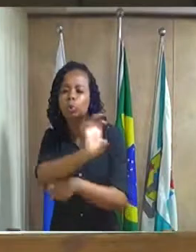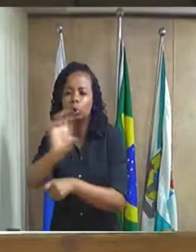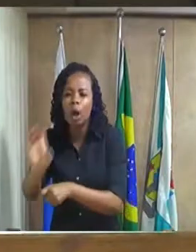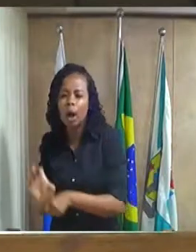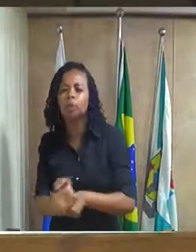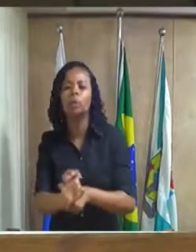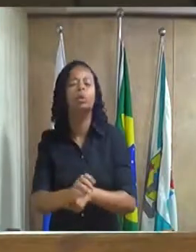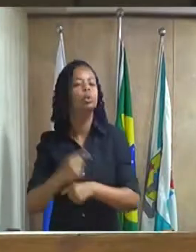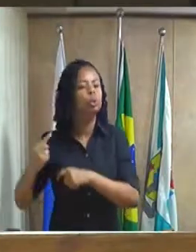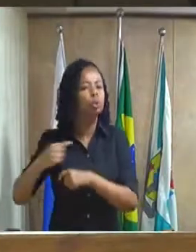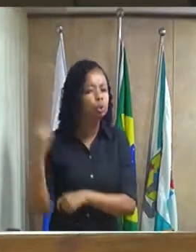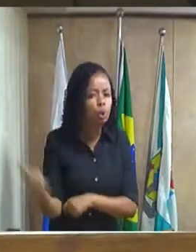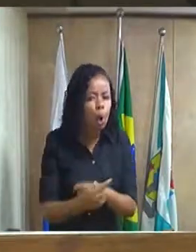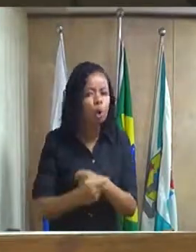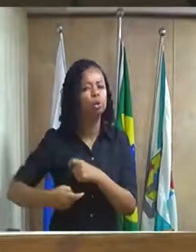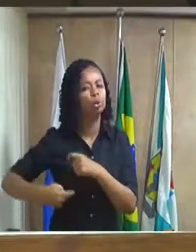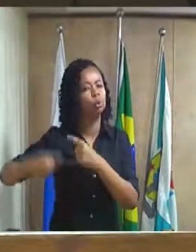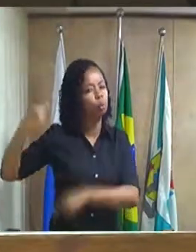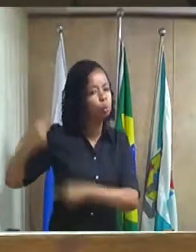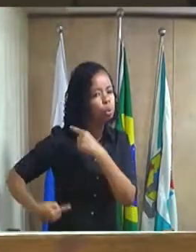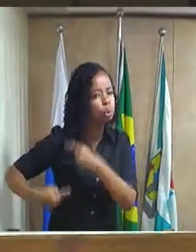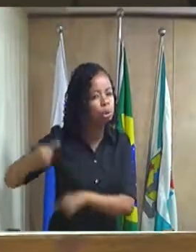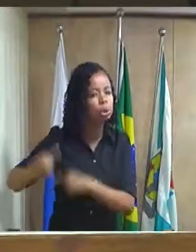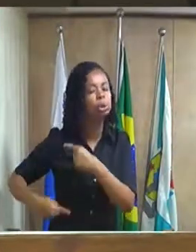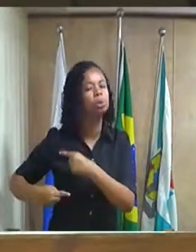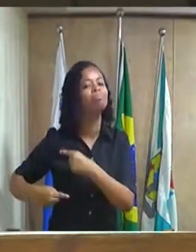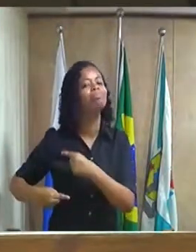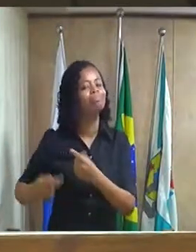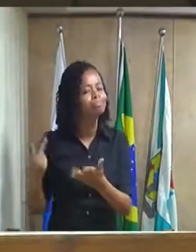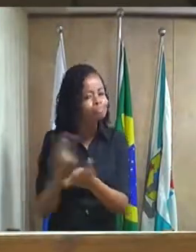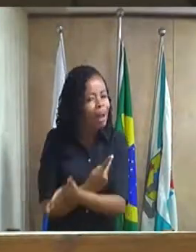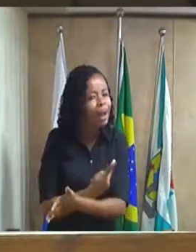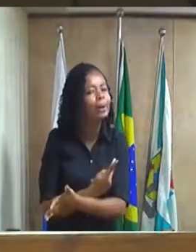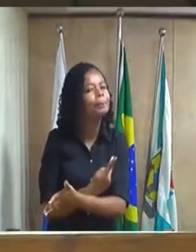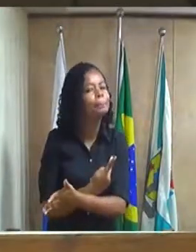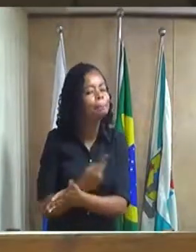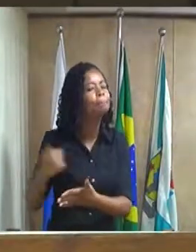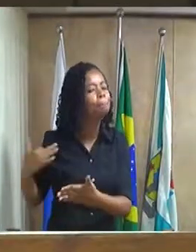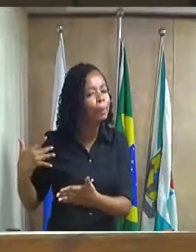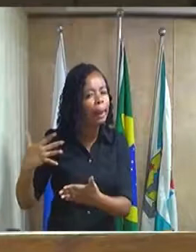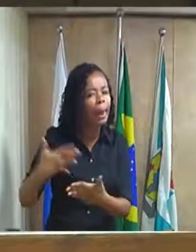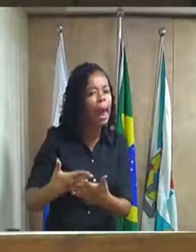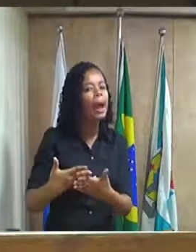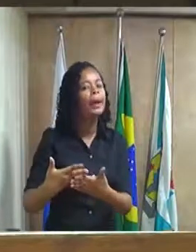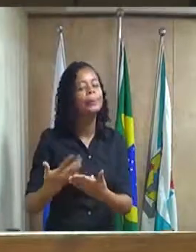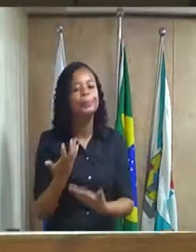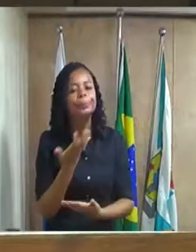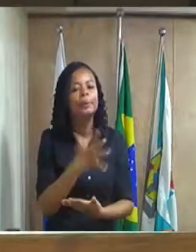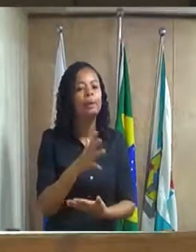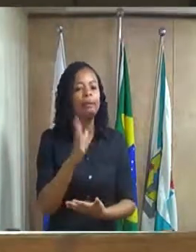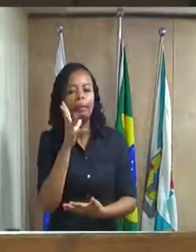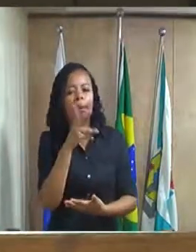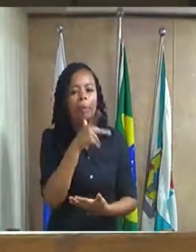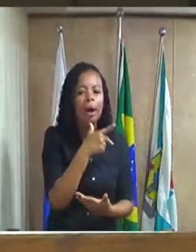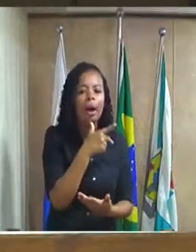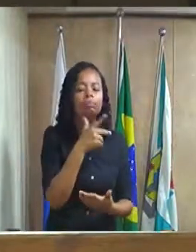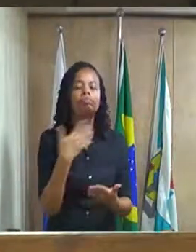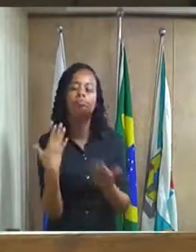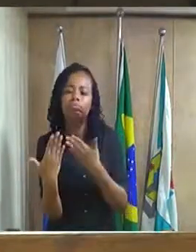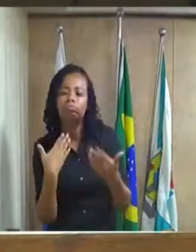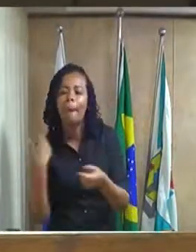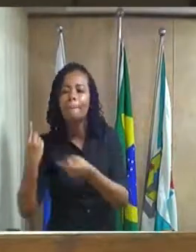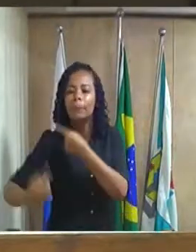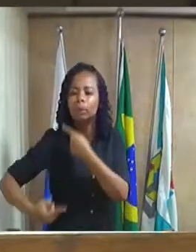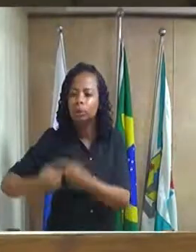o nosso político vem atravessando-nos, eu também não vou denominar como político, não. A maior parcela de